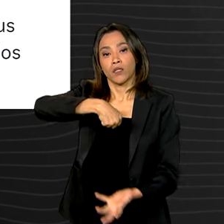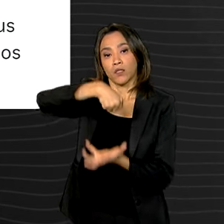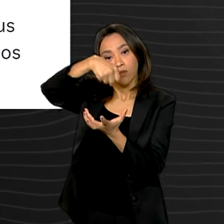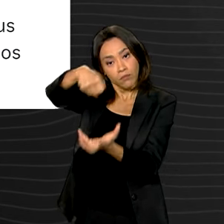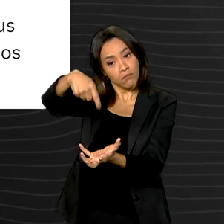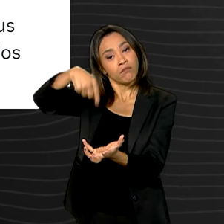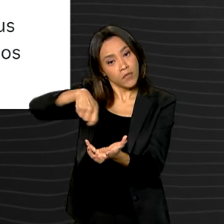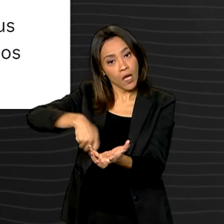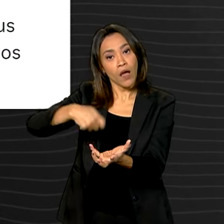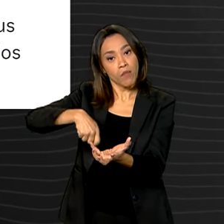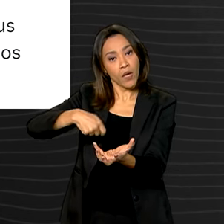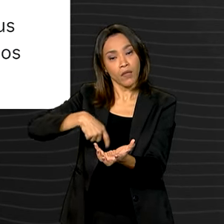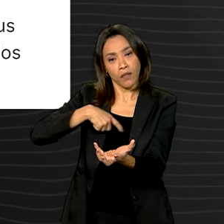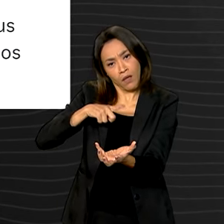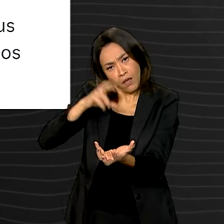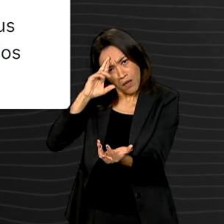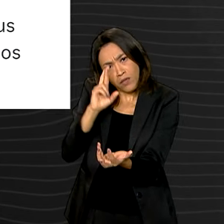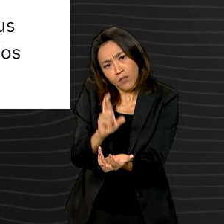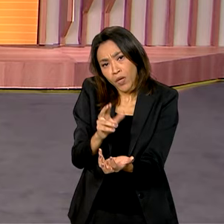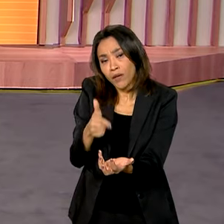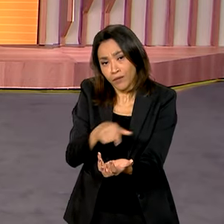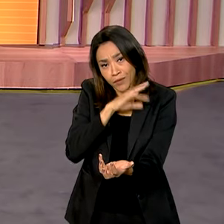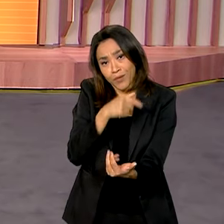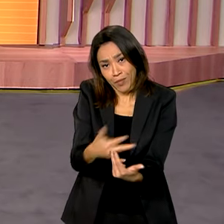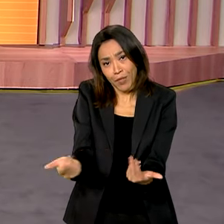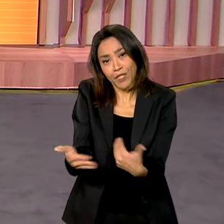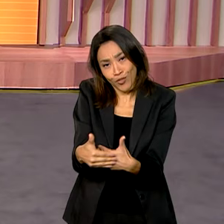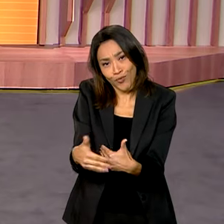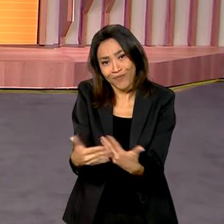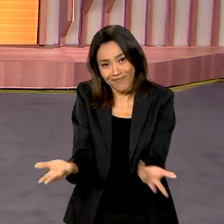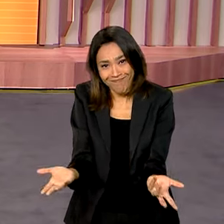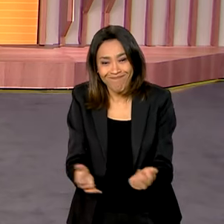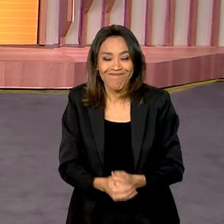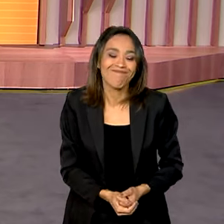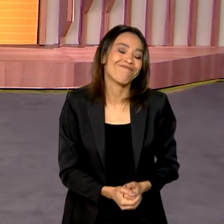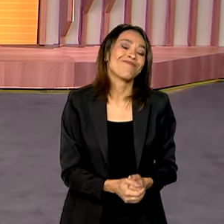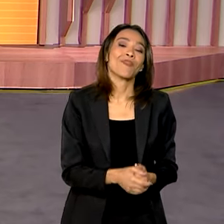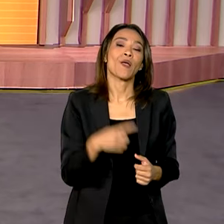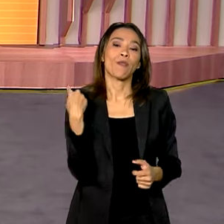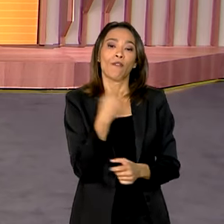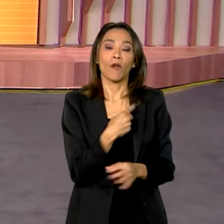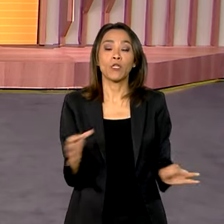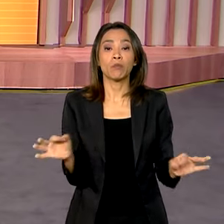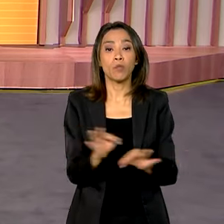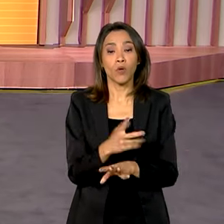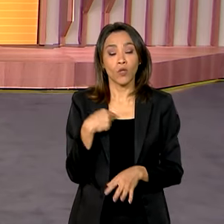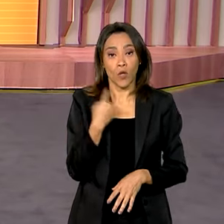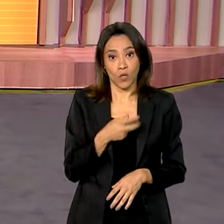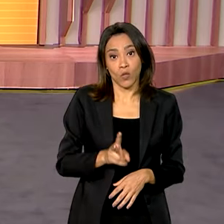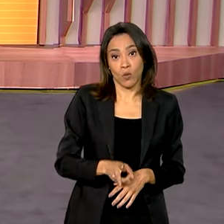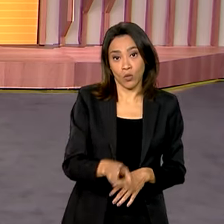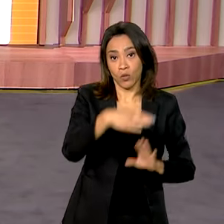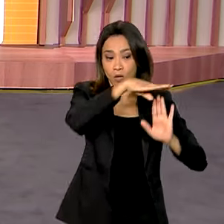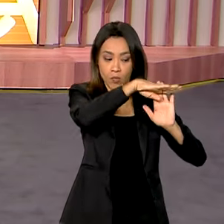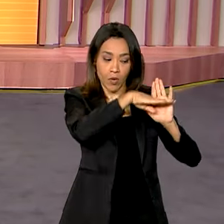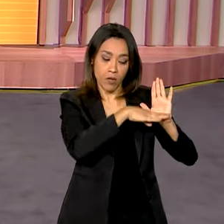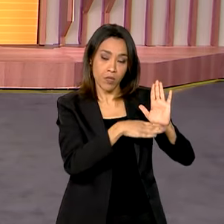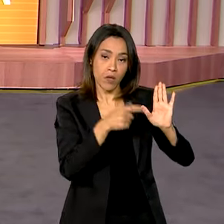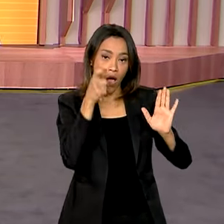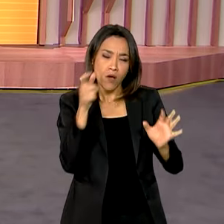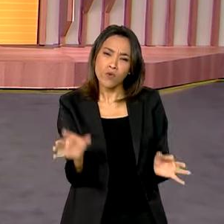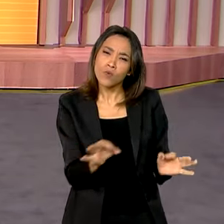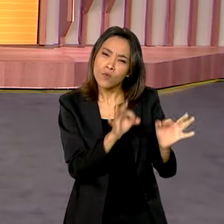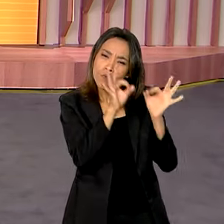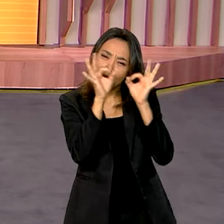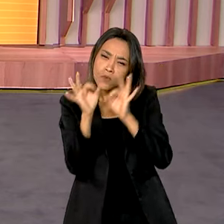digno e seguro dos nossos bichinhos. Brasil em Dia fica por aqui, mas o Canal Gov segue com a programação, acompanhando